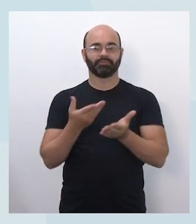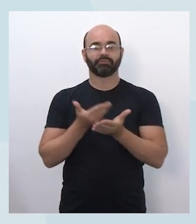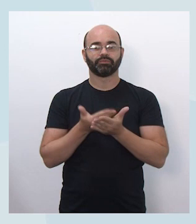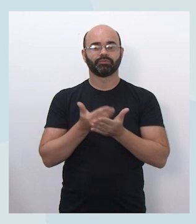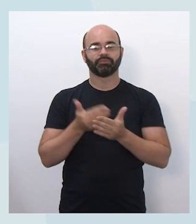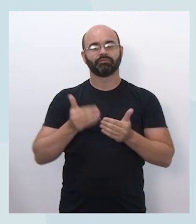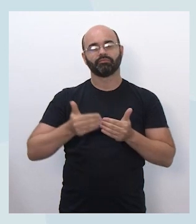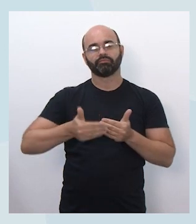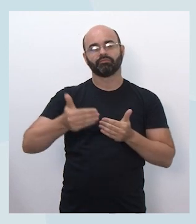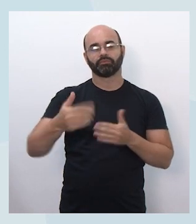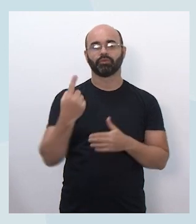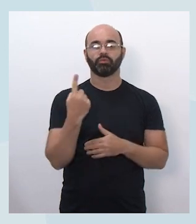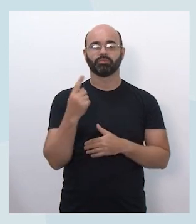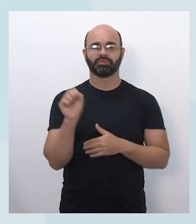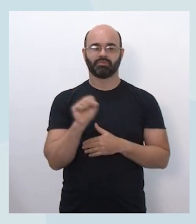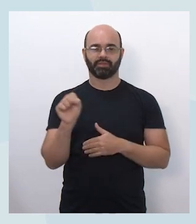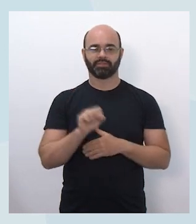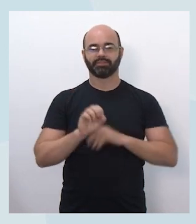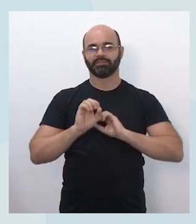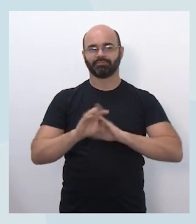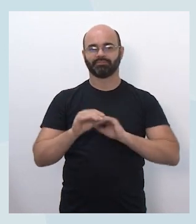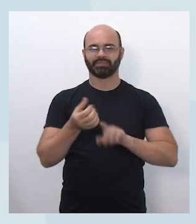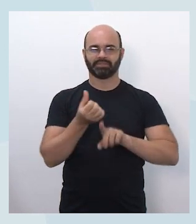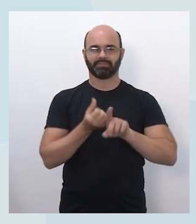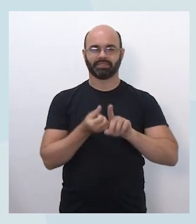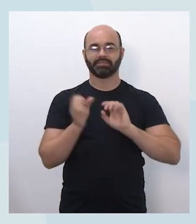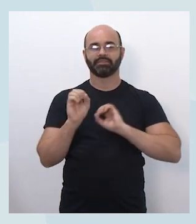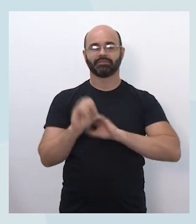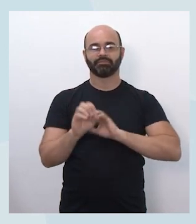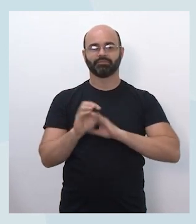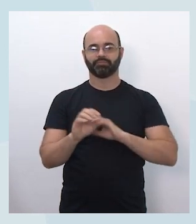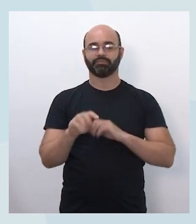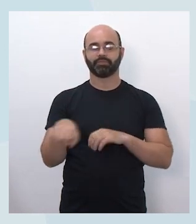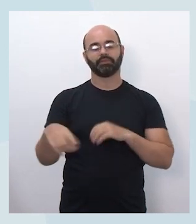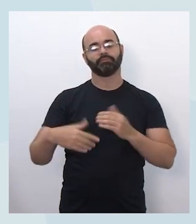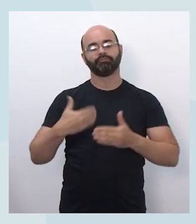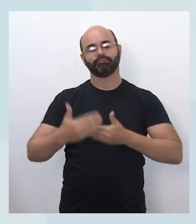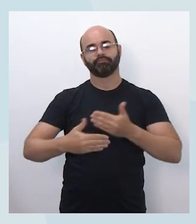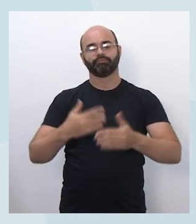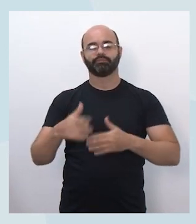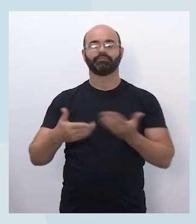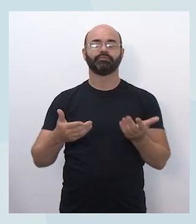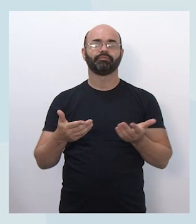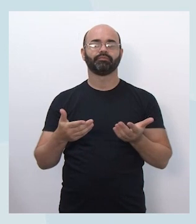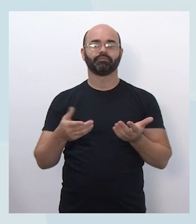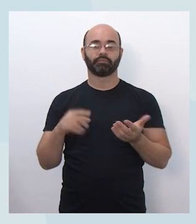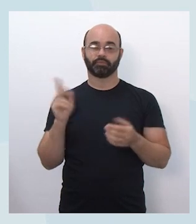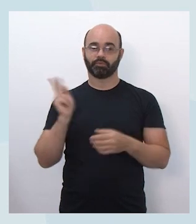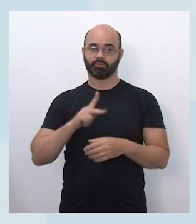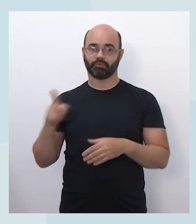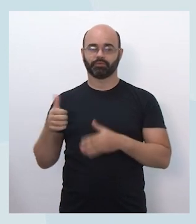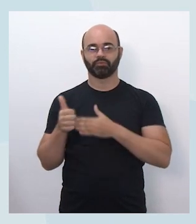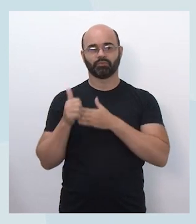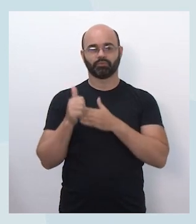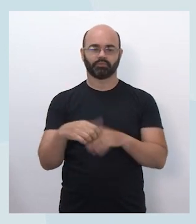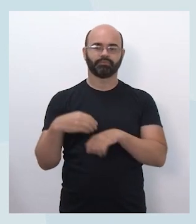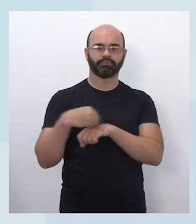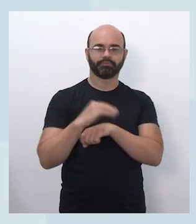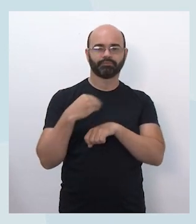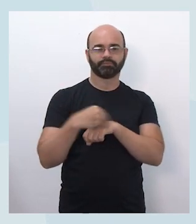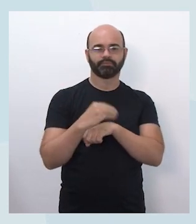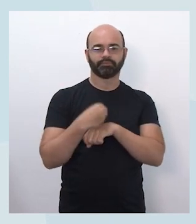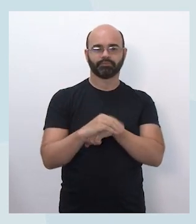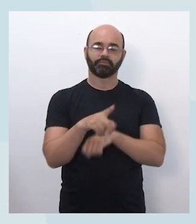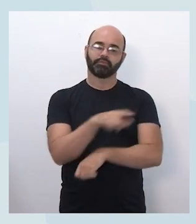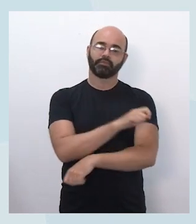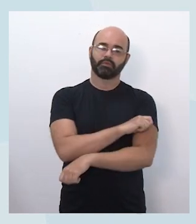de um semestre, então, vão ter um tempo aí para ser desenvolvidos, sob a orientação do professor e orientador de estudo, para que